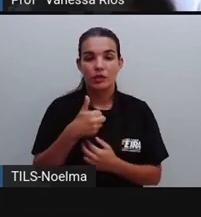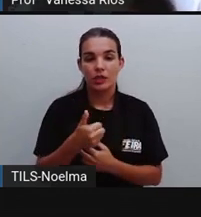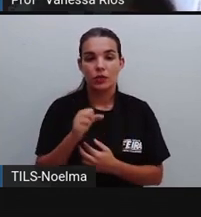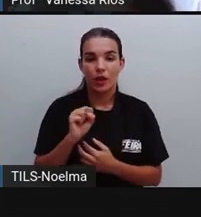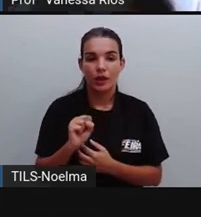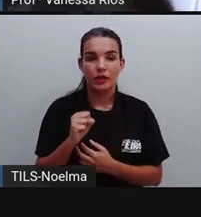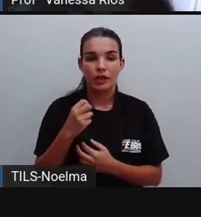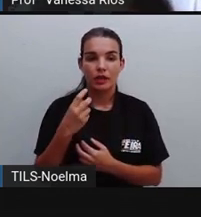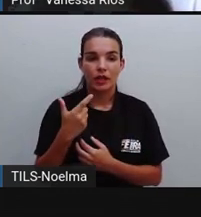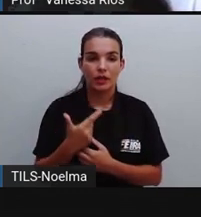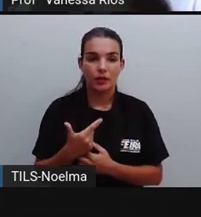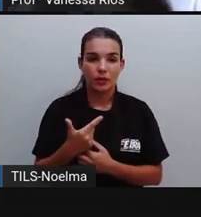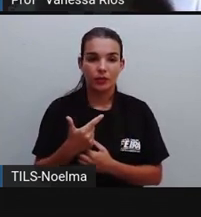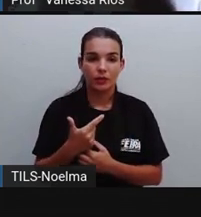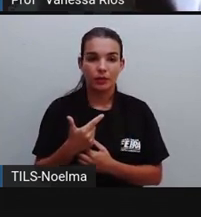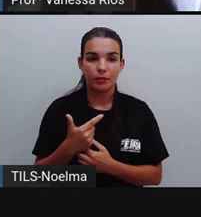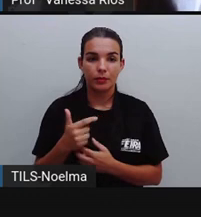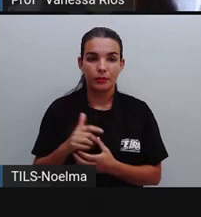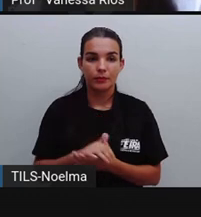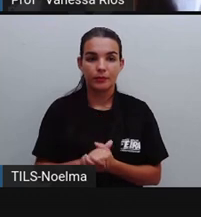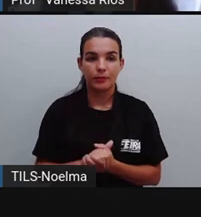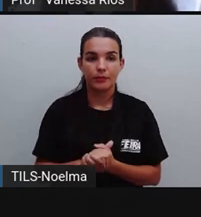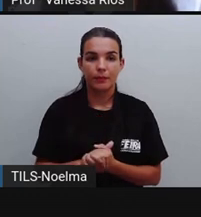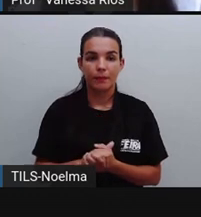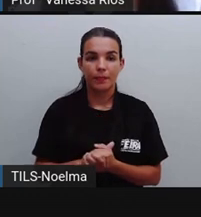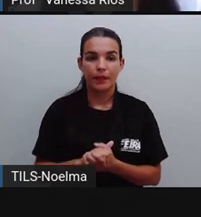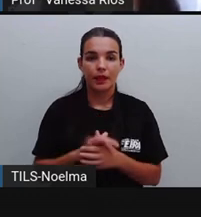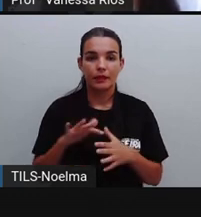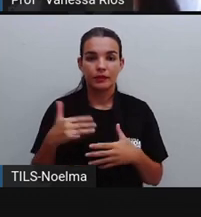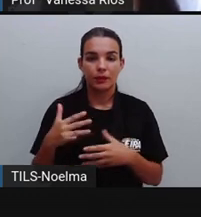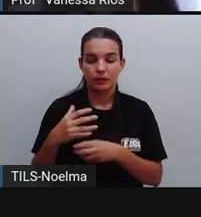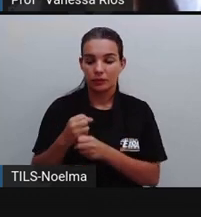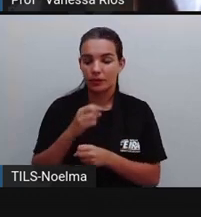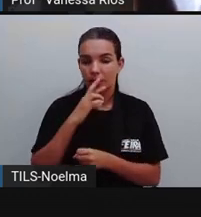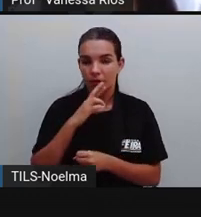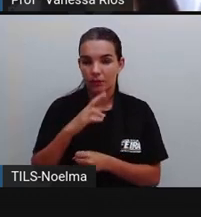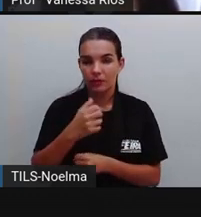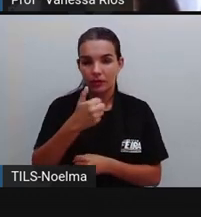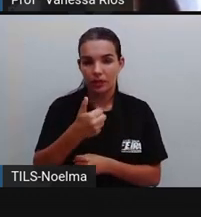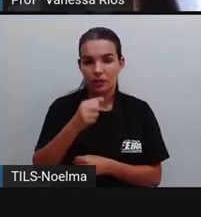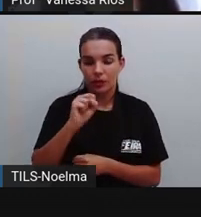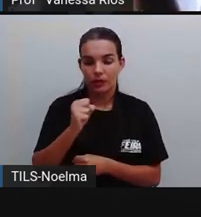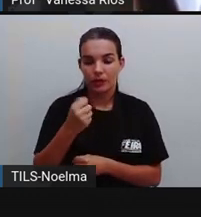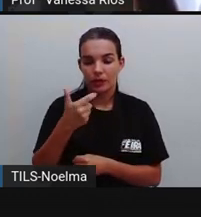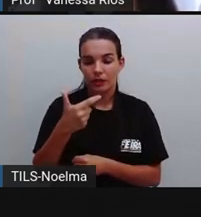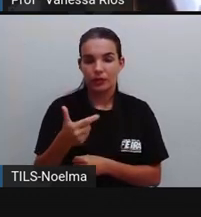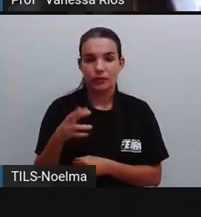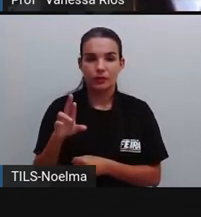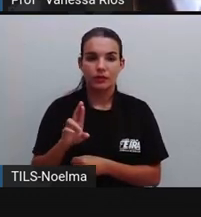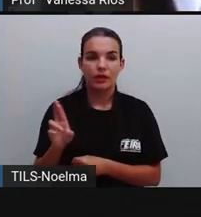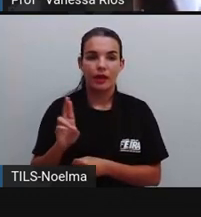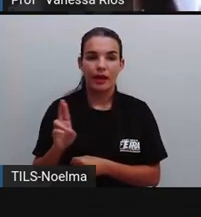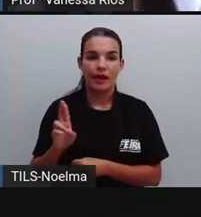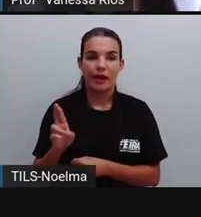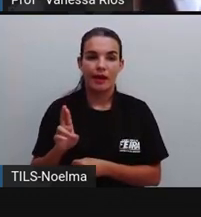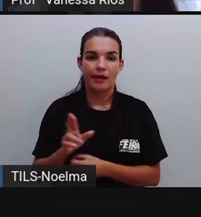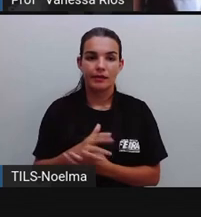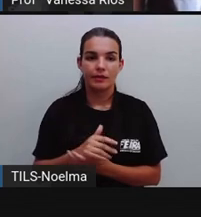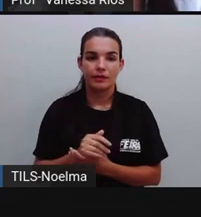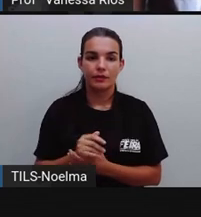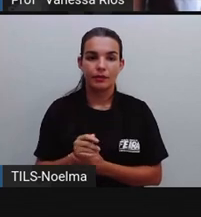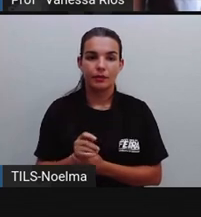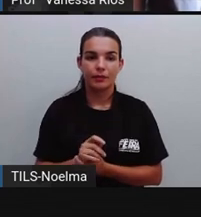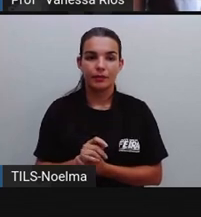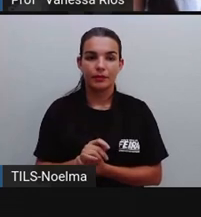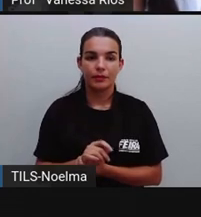a 182. Nesse caso aí, a resposta é 182 reais.